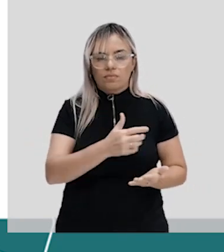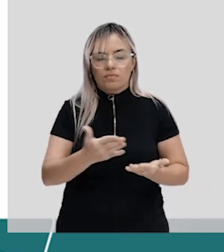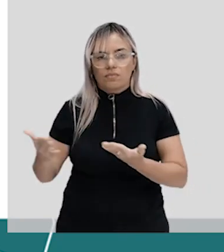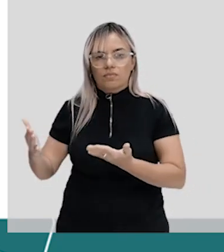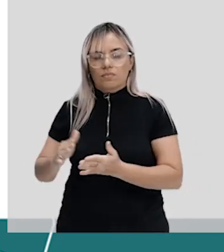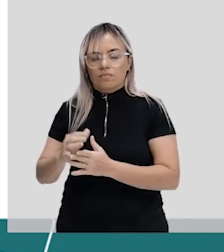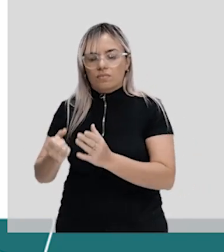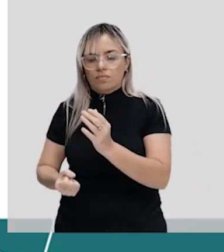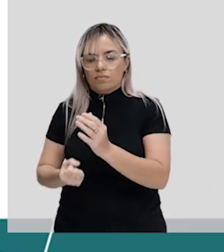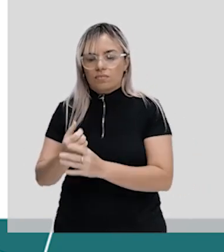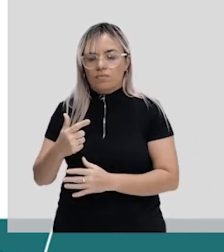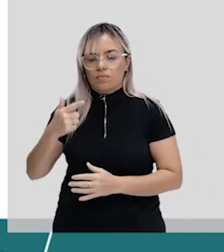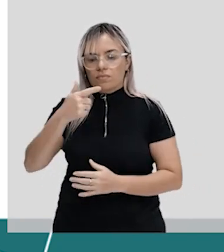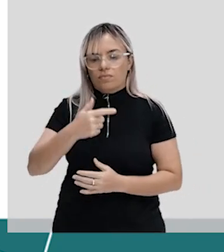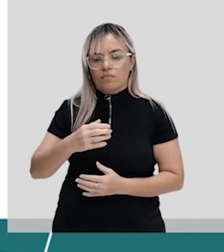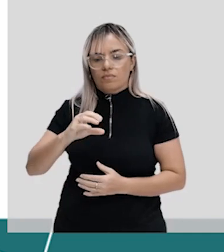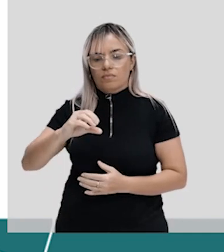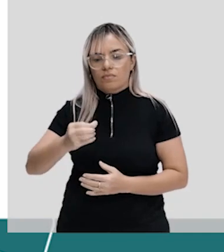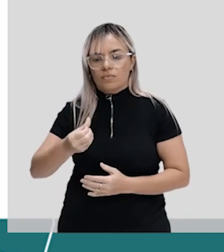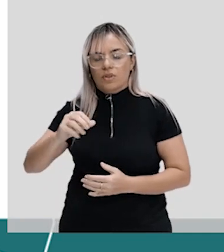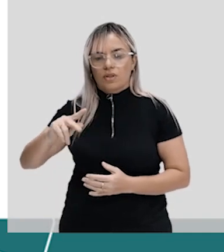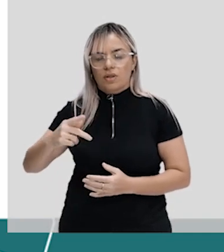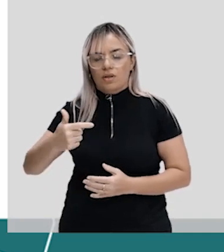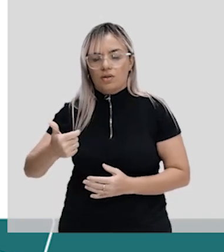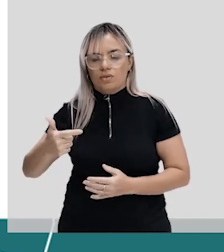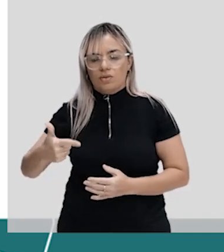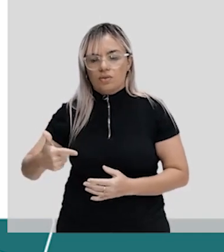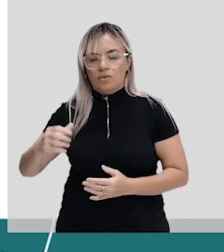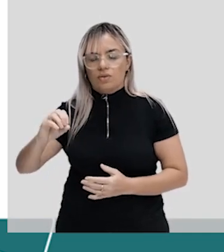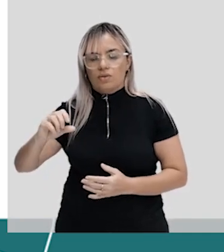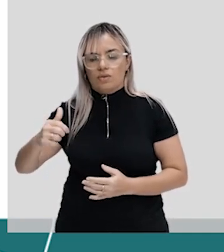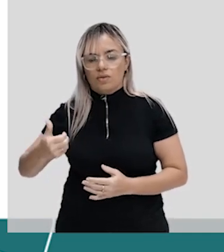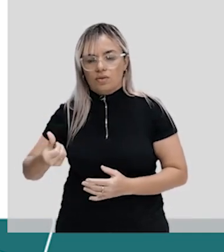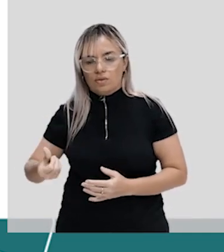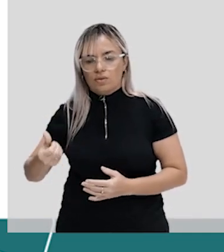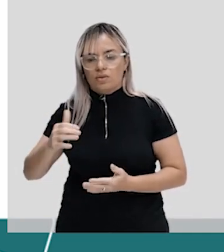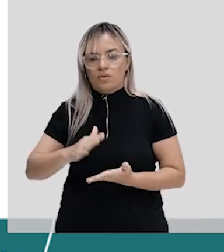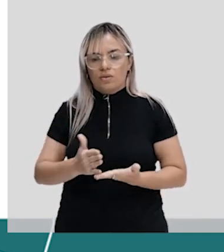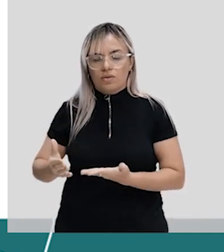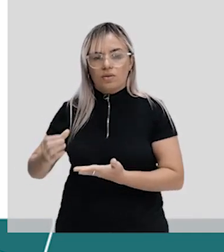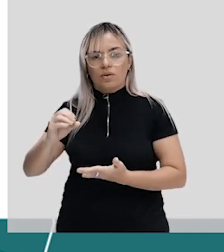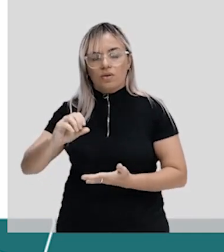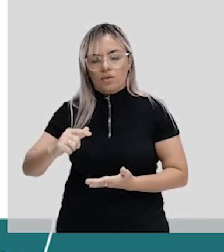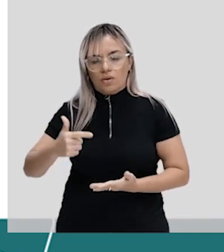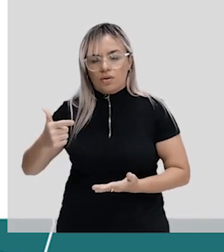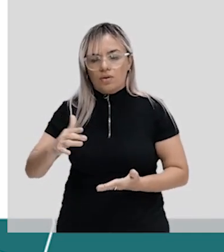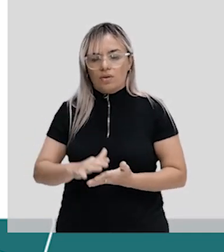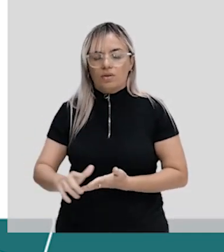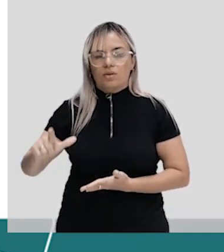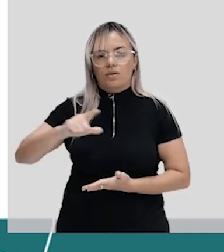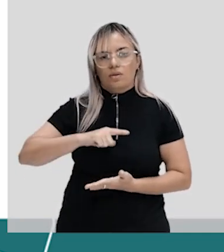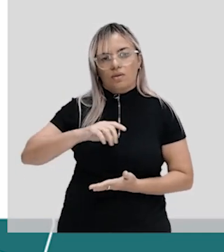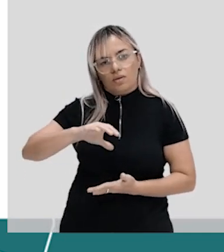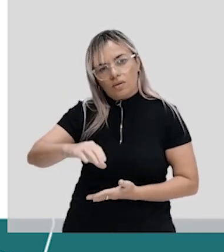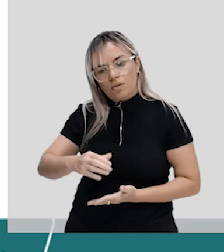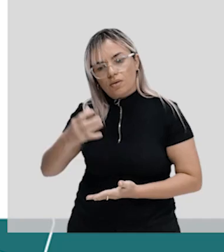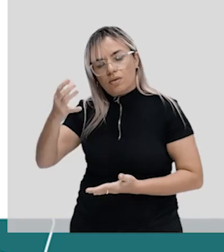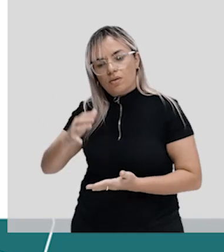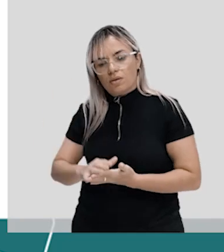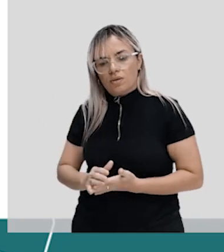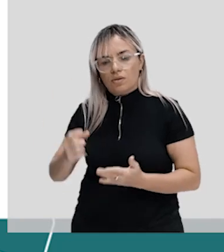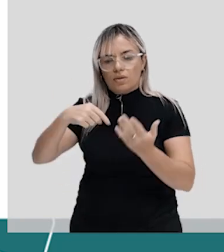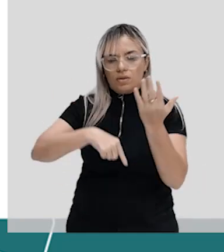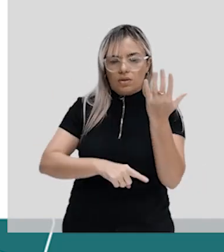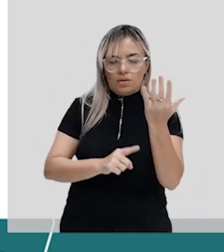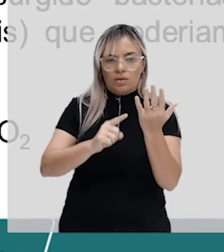a glicose e o gás oxigênio. Então, essa fotossíntese teria acontecido, teria se